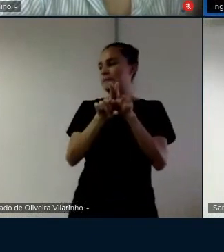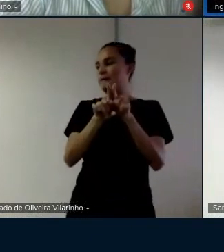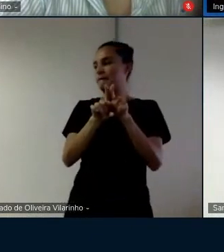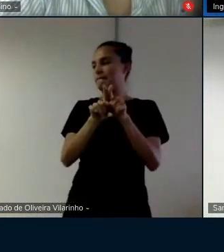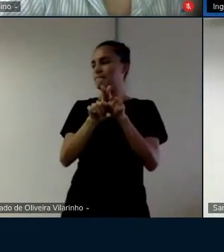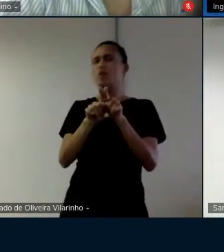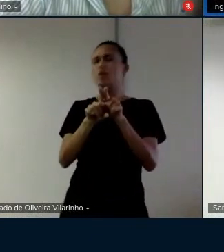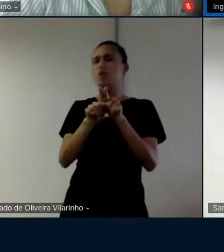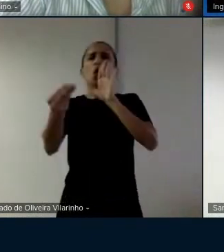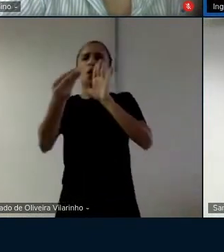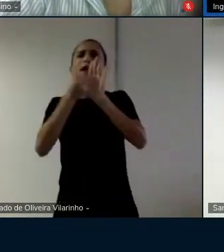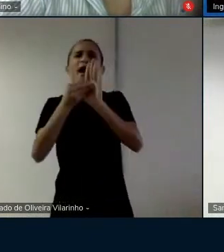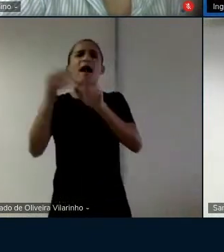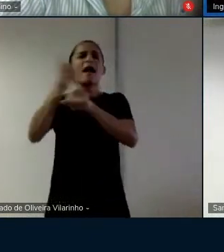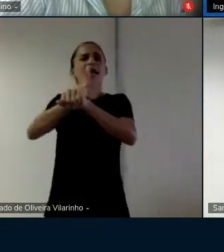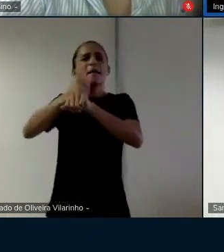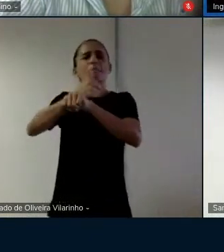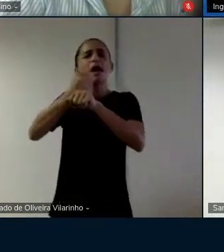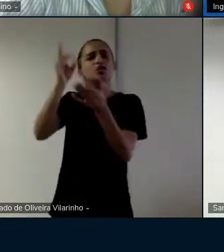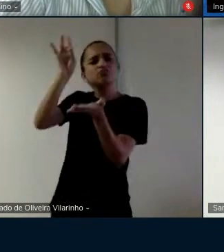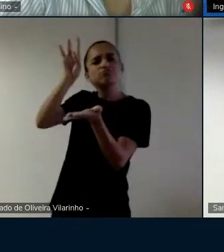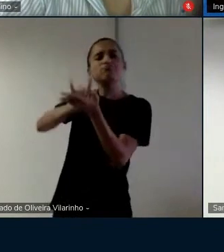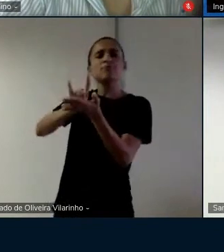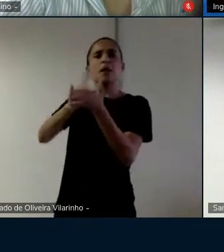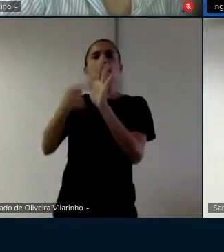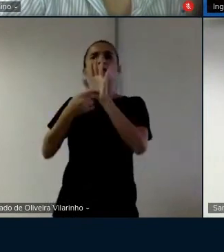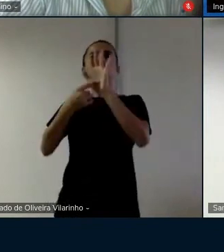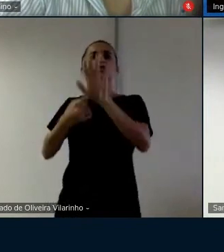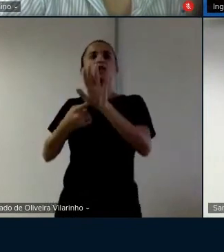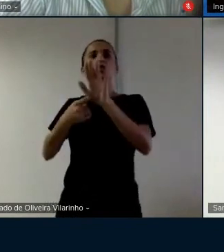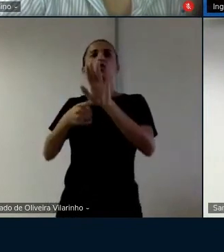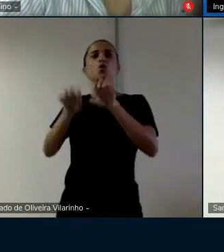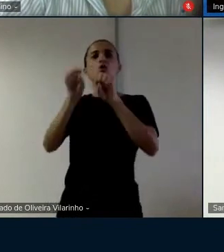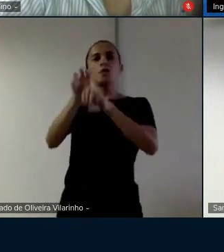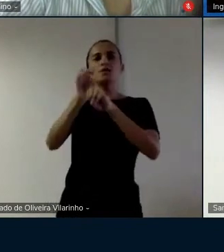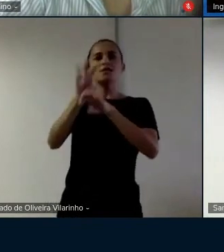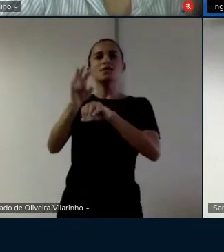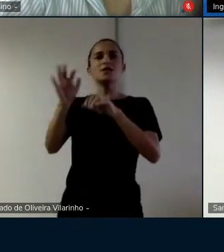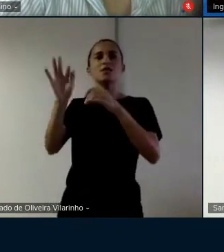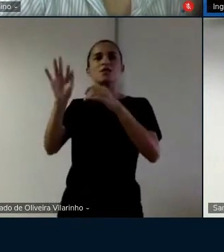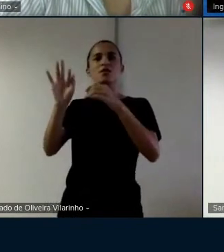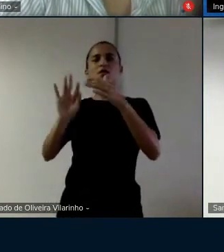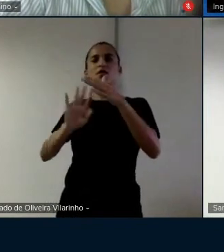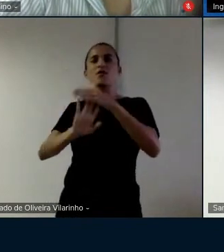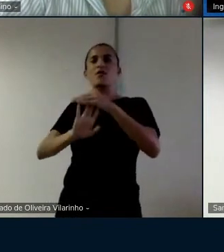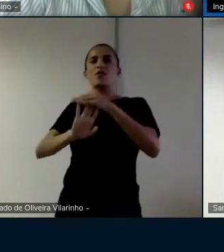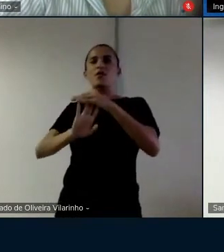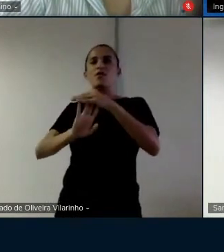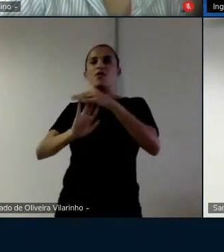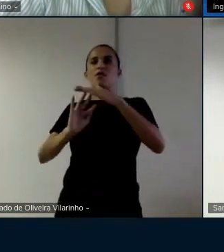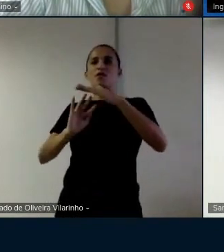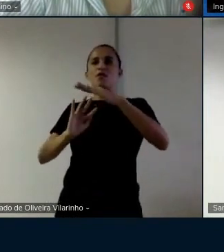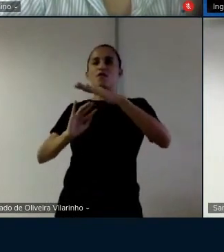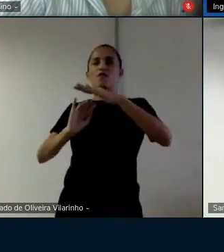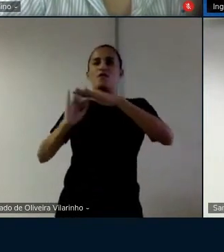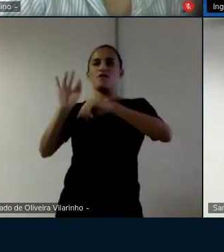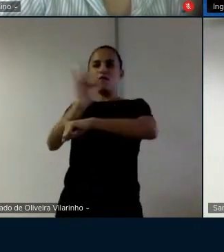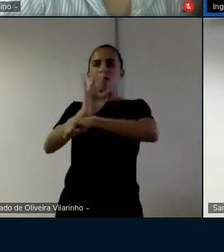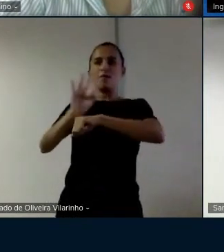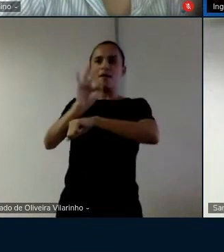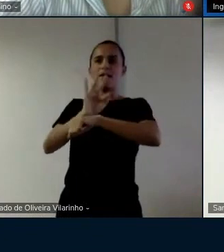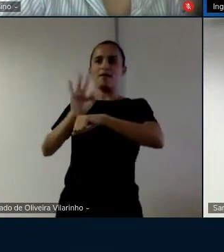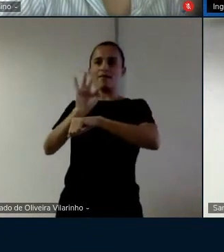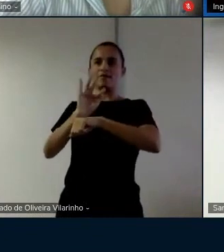imagens mais reais que quebrariam um sino formal pra mostrar a prática foi essa sugestão